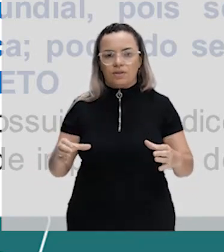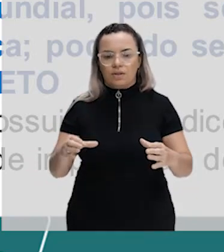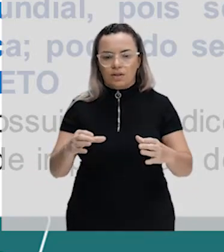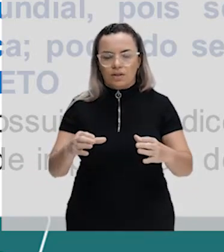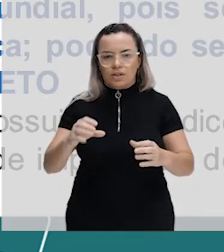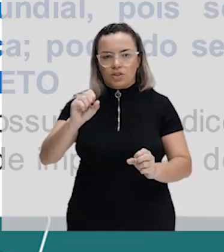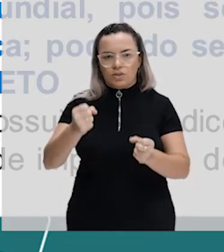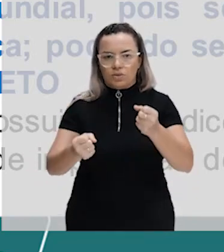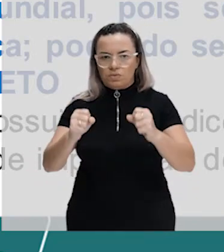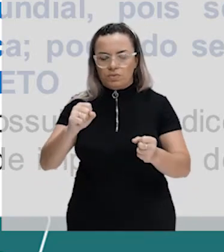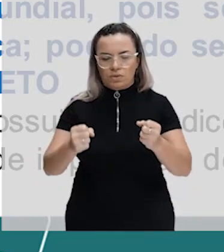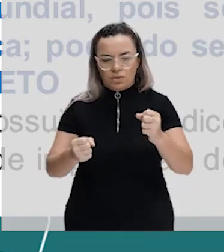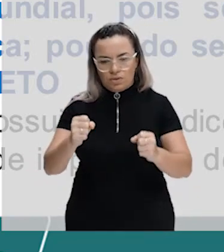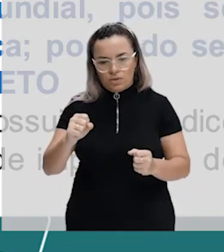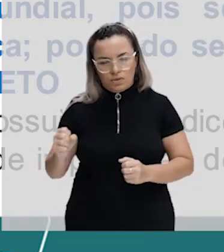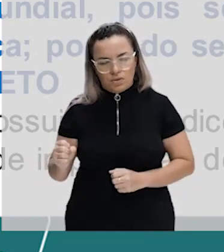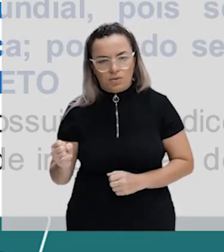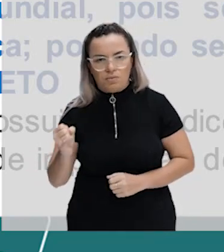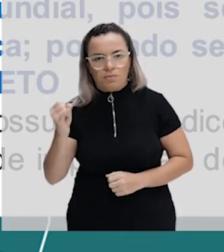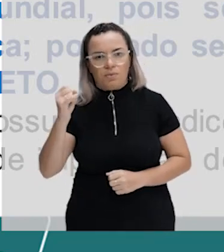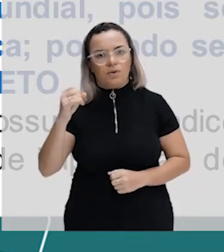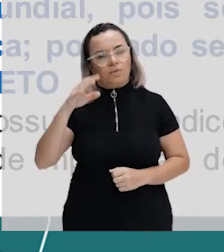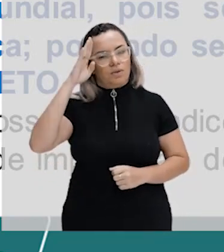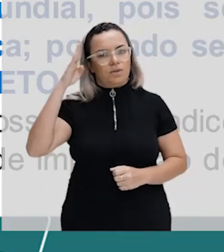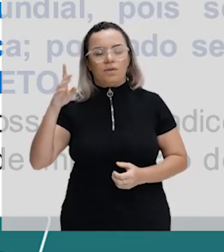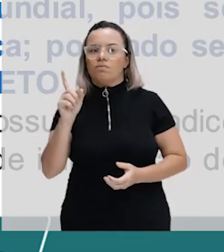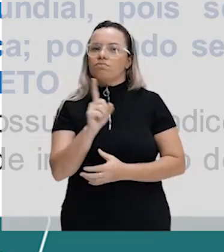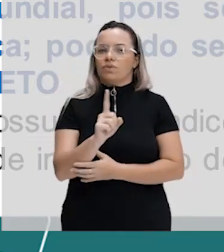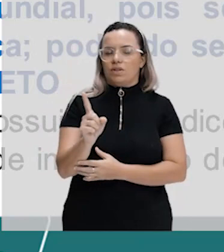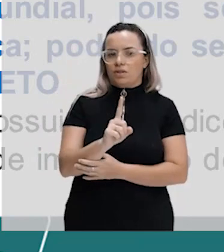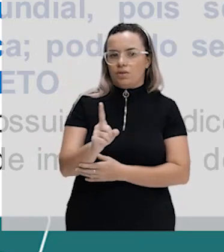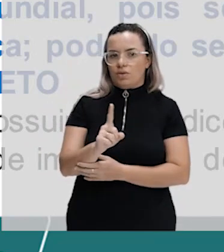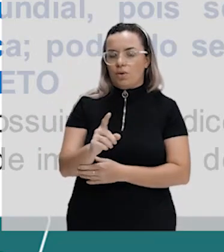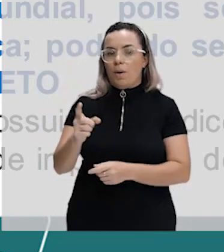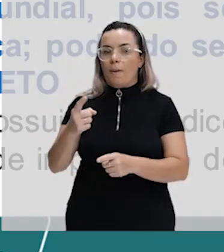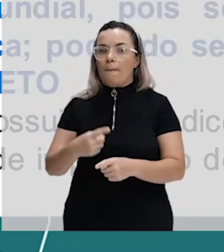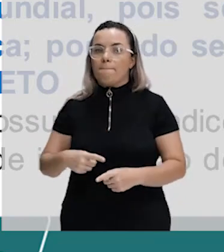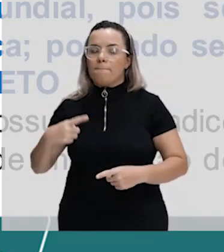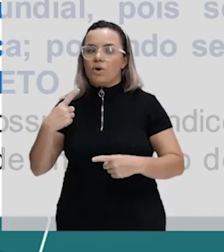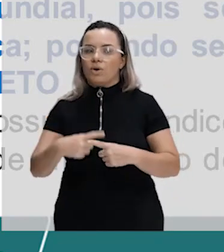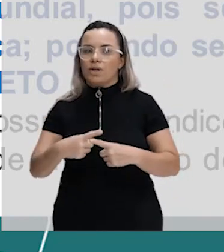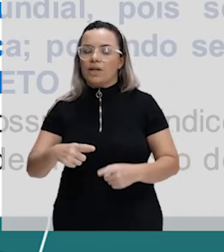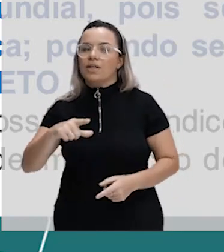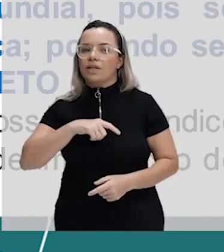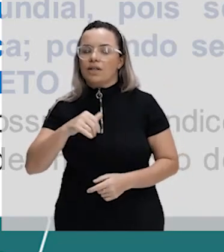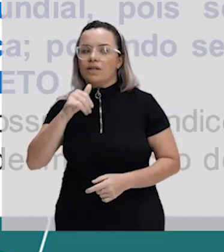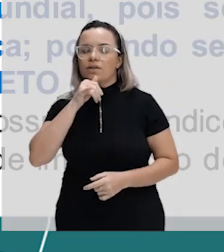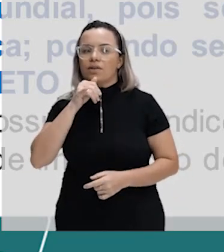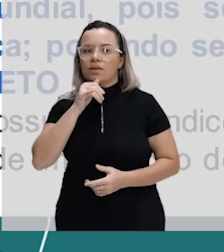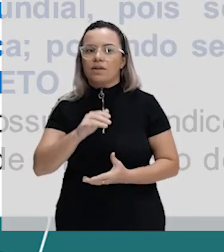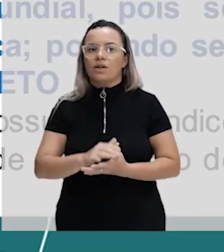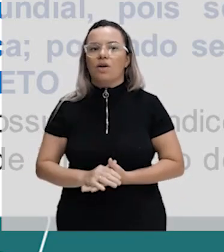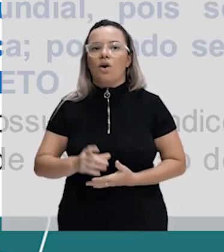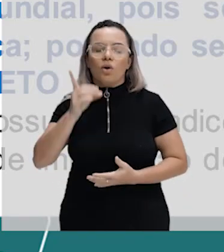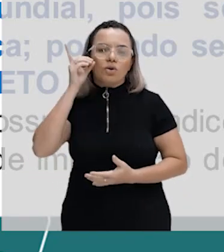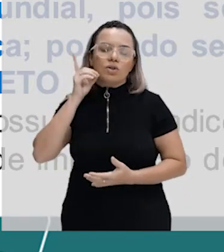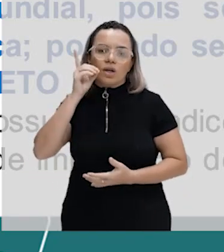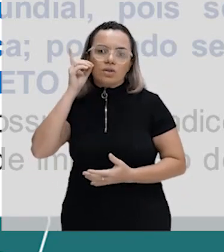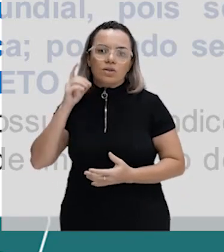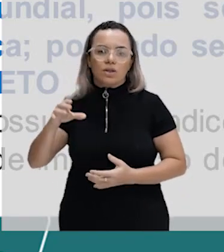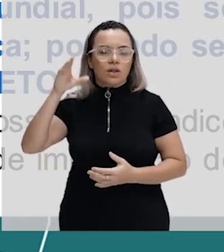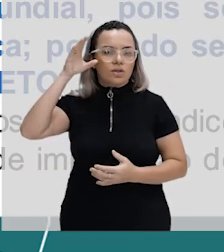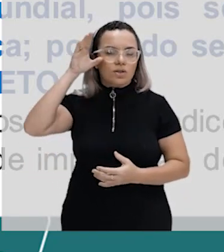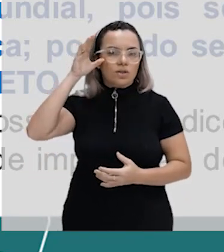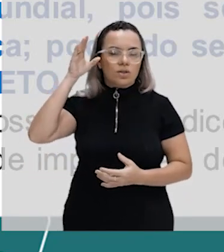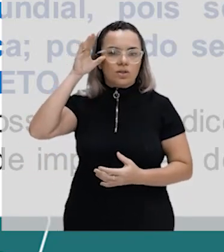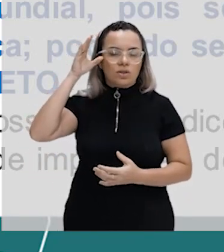países centrais, que tu vai ter os Estados Unidos, a Europa Ocidental, tu tem o Japão, já tem hoje a China também, figurando nesse polo. E